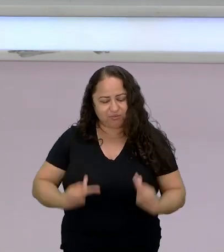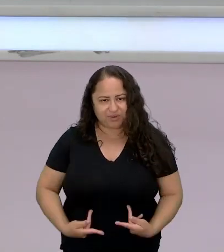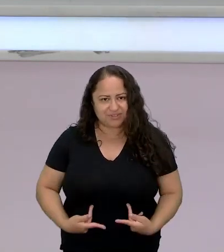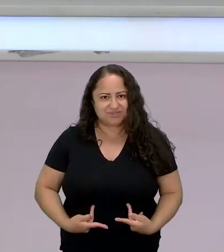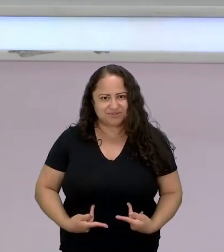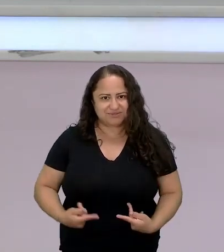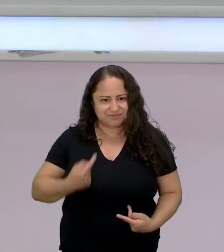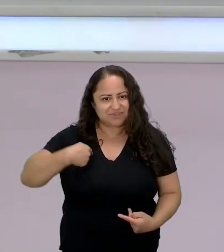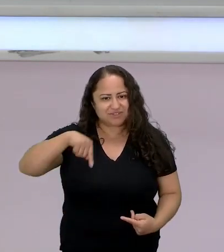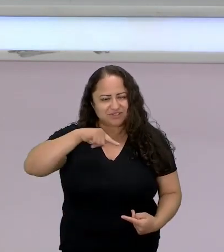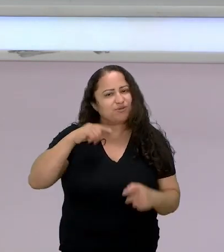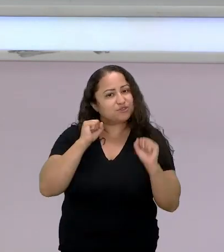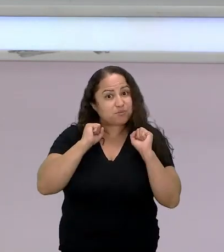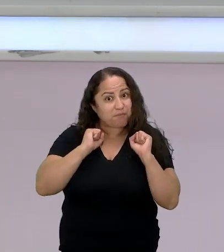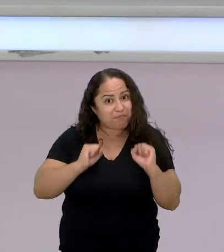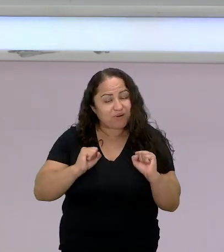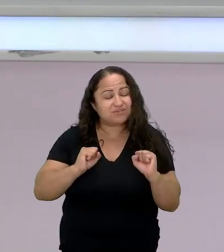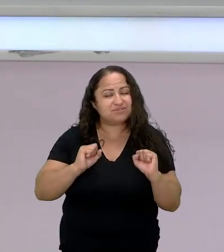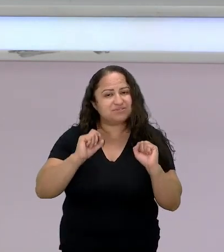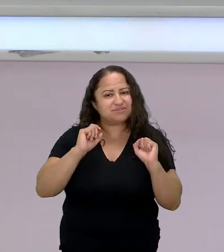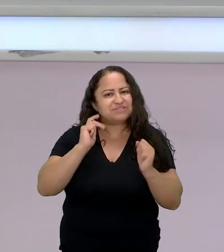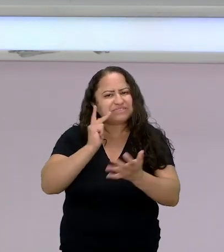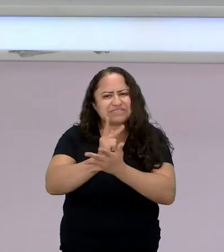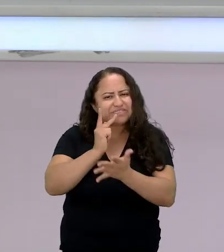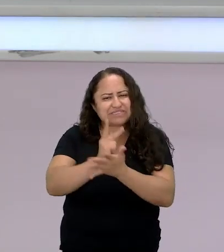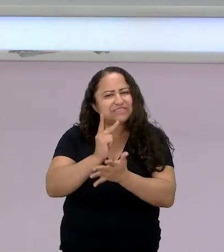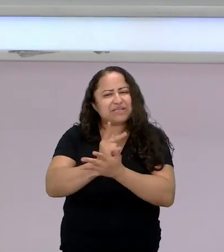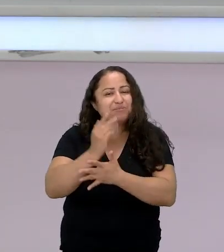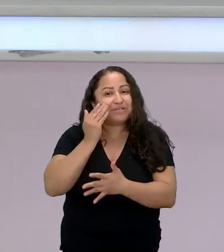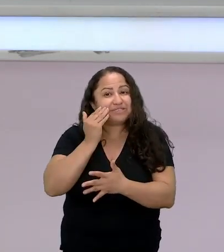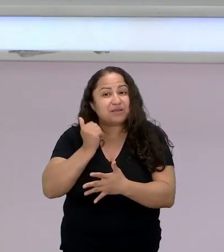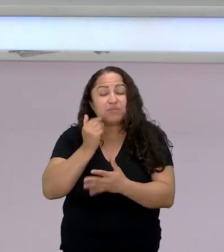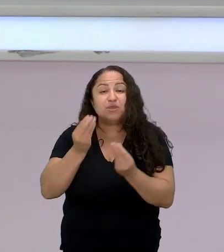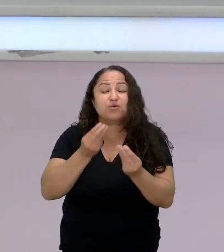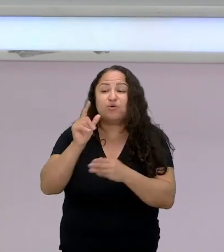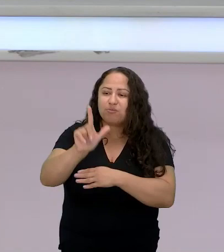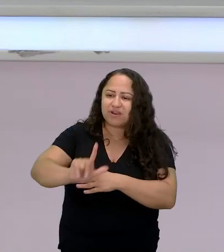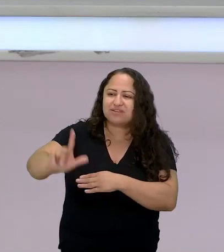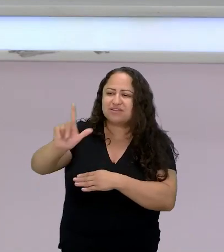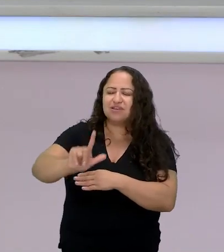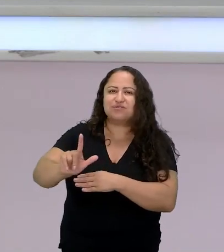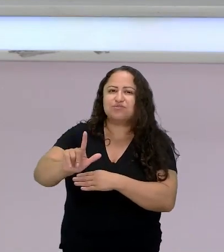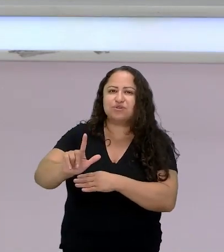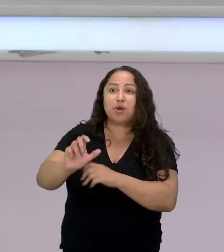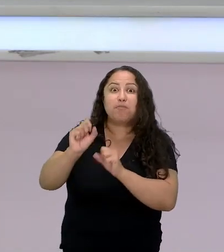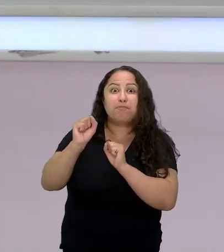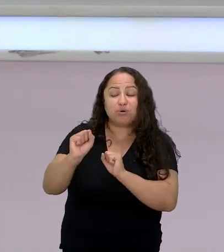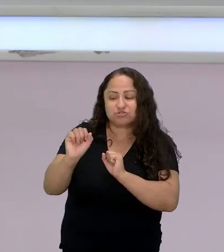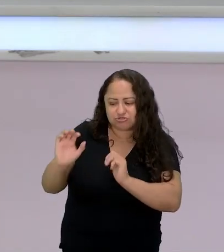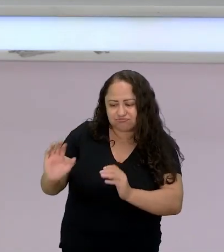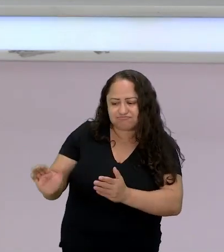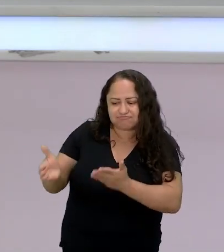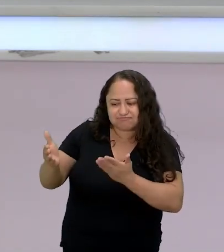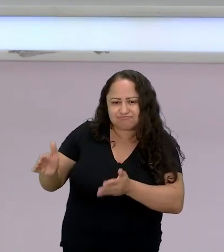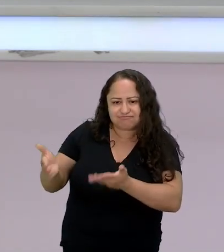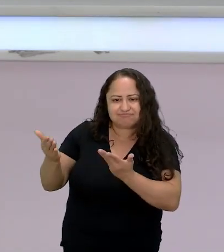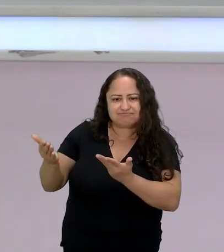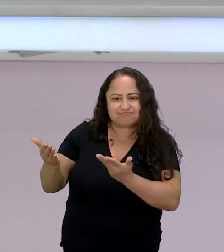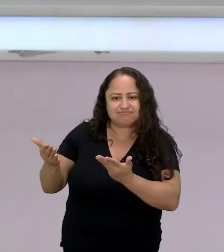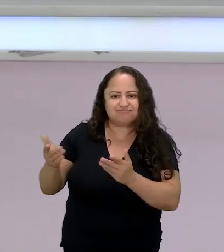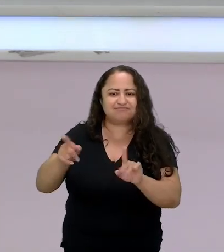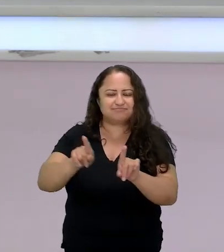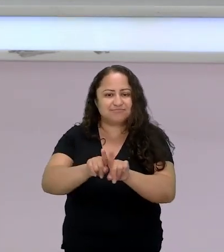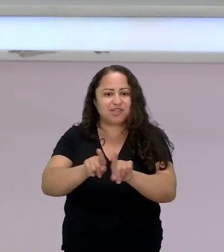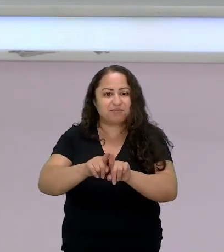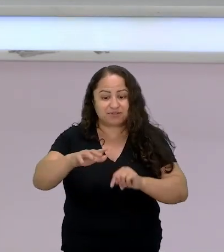gente possa levar mais essa literatura e, quem sabe, produzir aqui